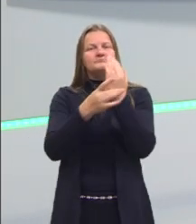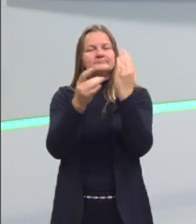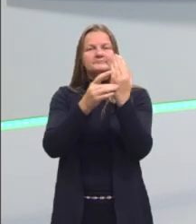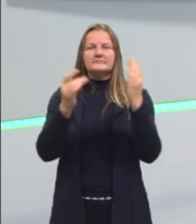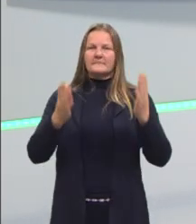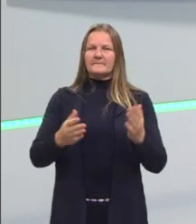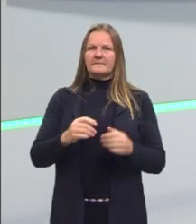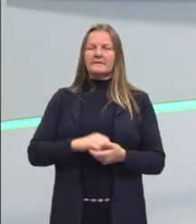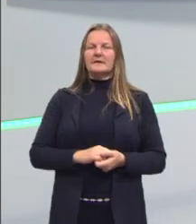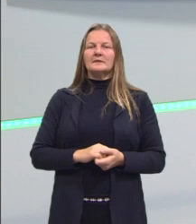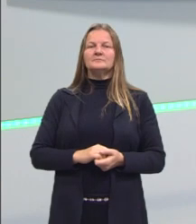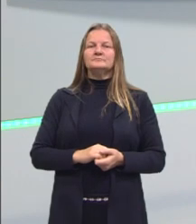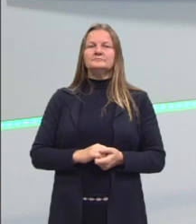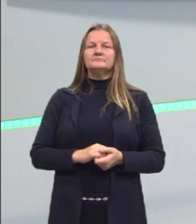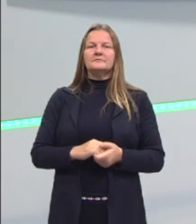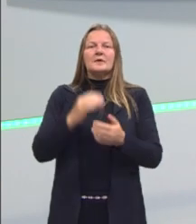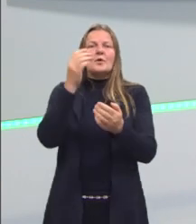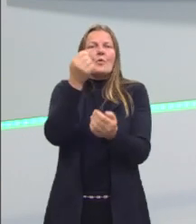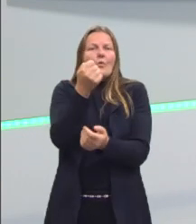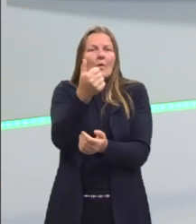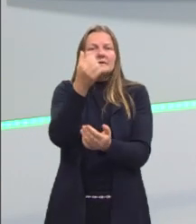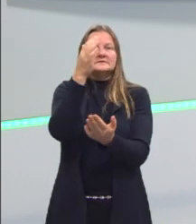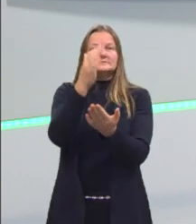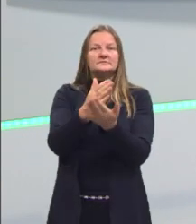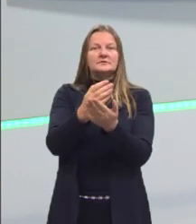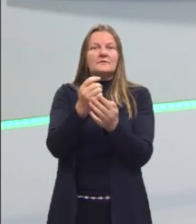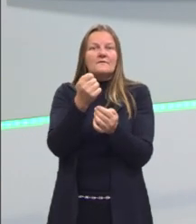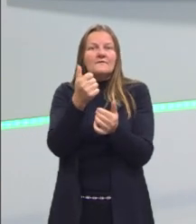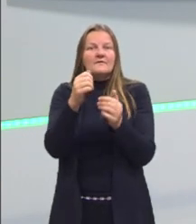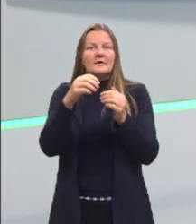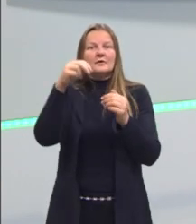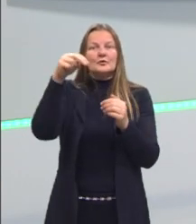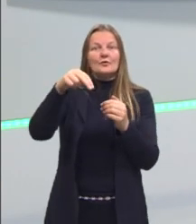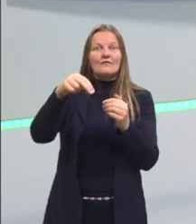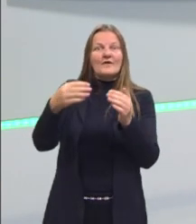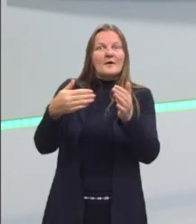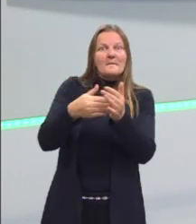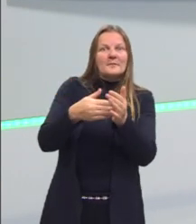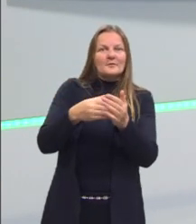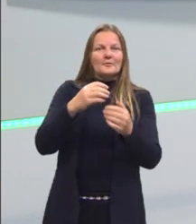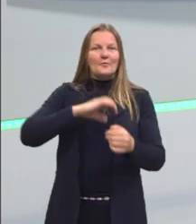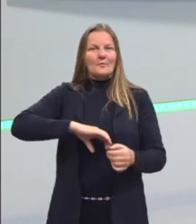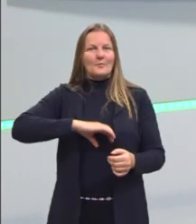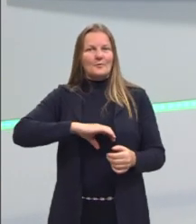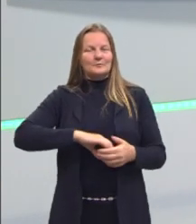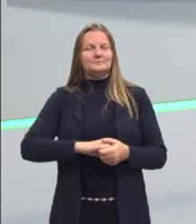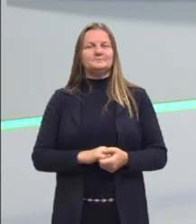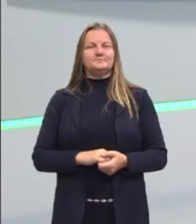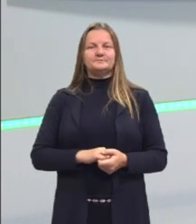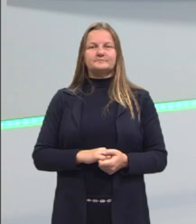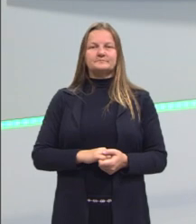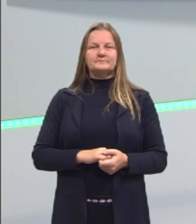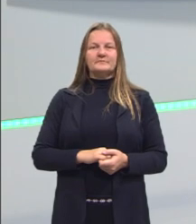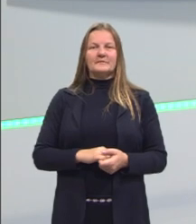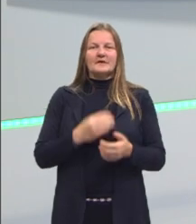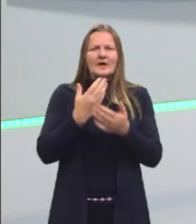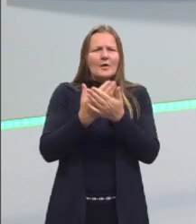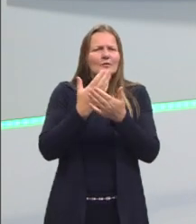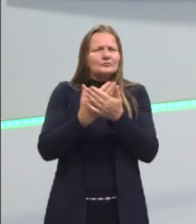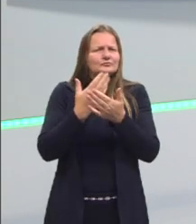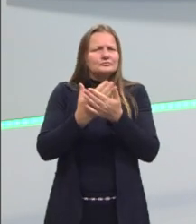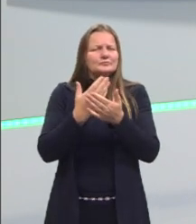A gente já está se encaminhando aí quase que para a reta final das nossas aulas de língua portuguesa. A gente tem aí,